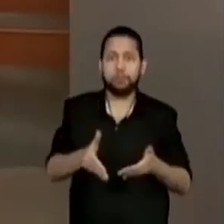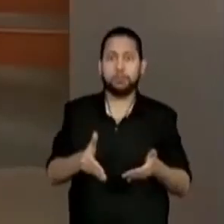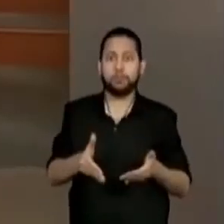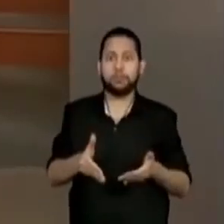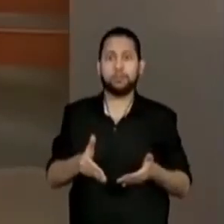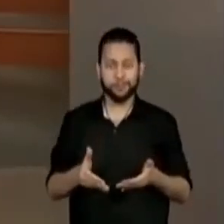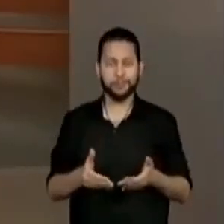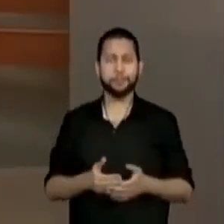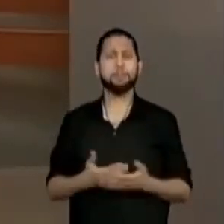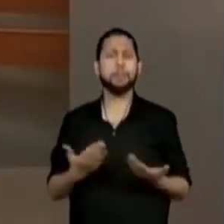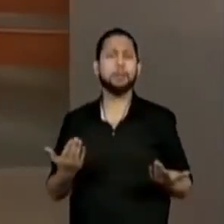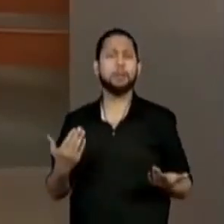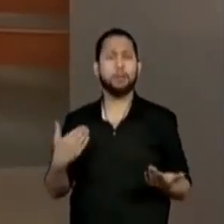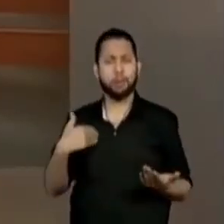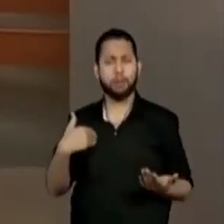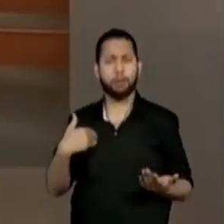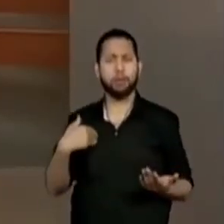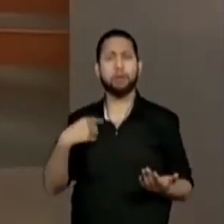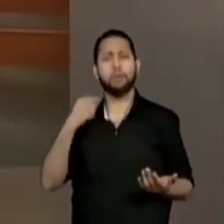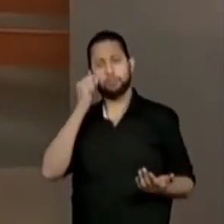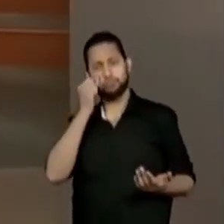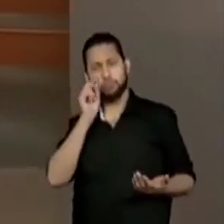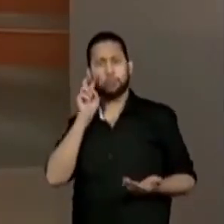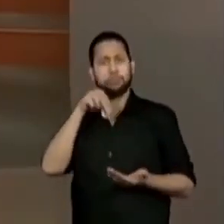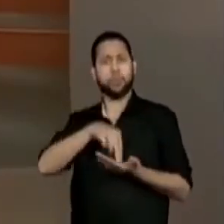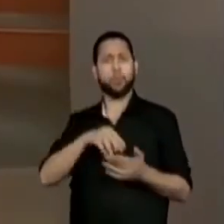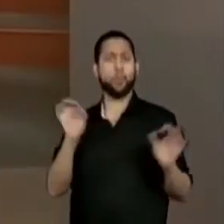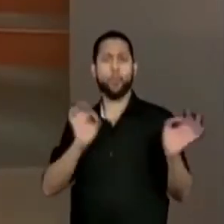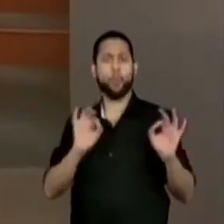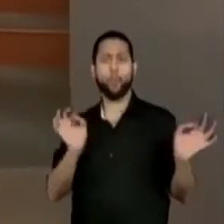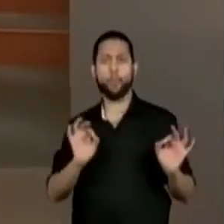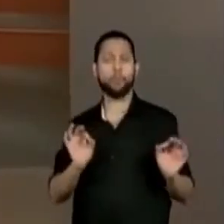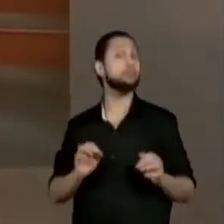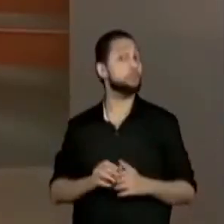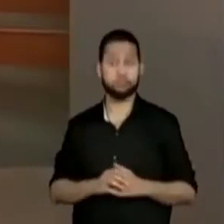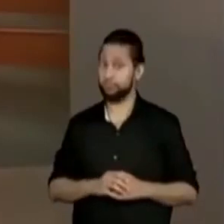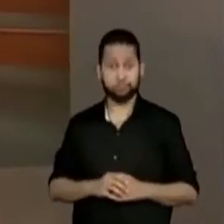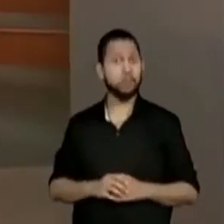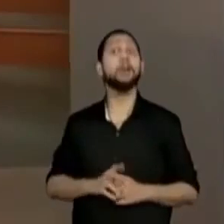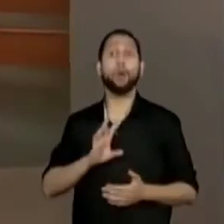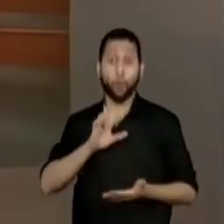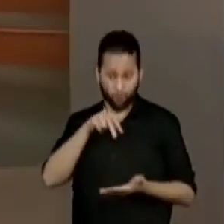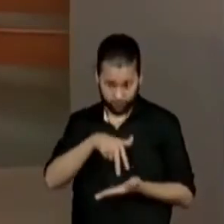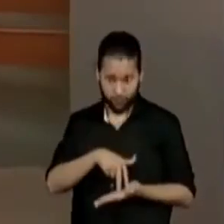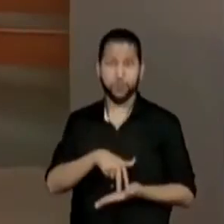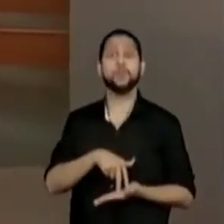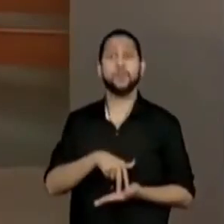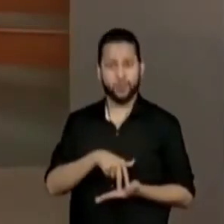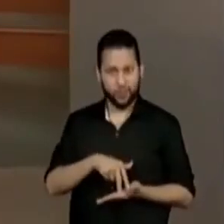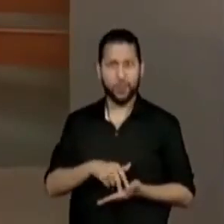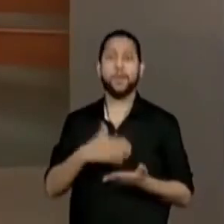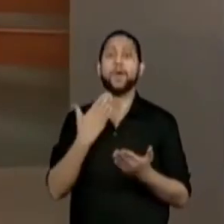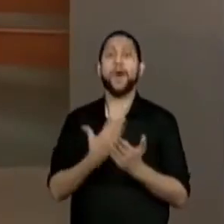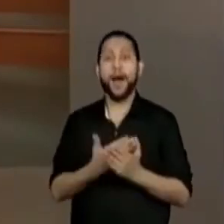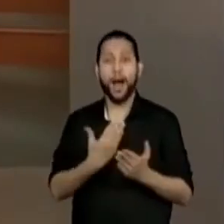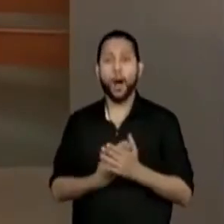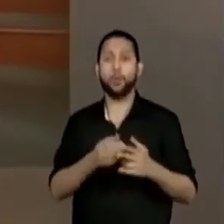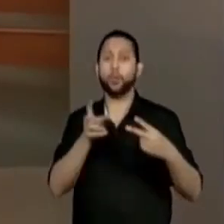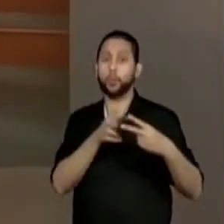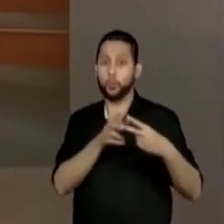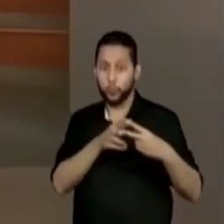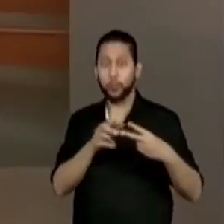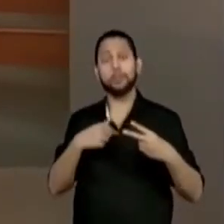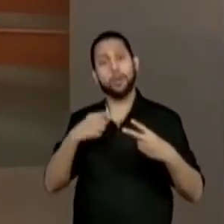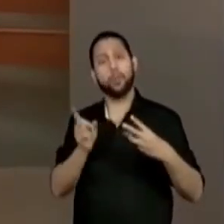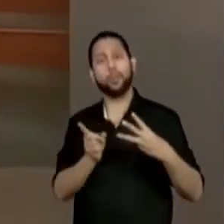Tá, professora, mas aí você não volta? Eu volto para dar aquela nossa terceira aula depois da recuperação, certo?